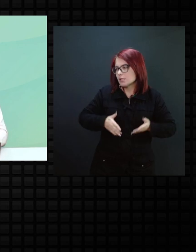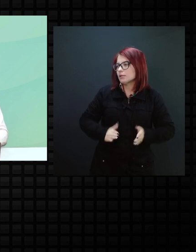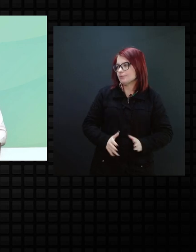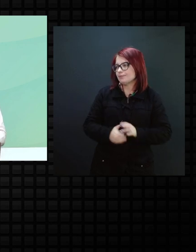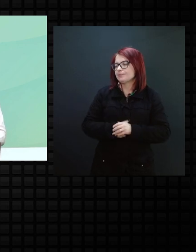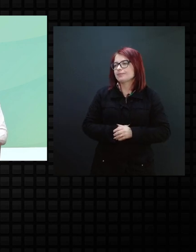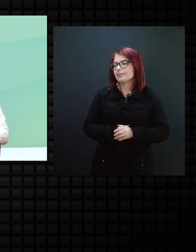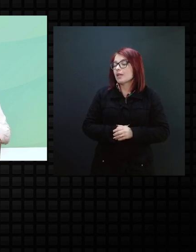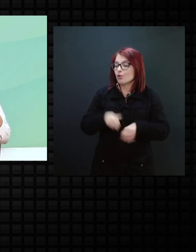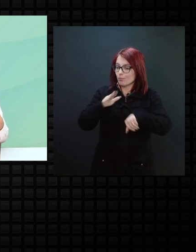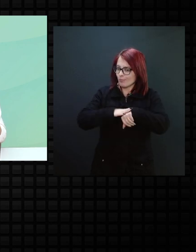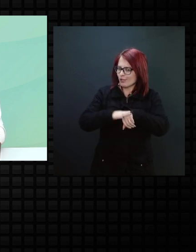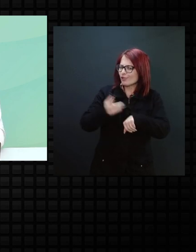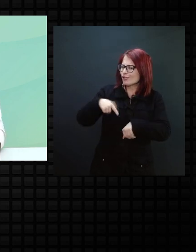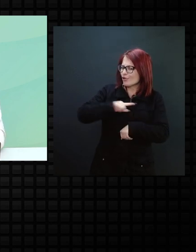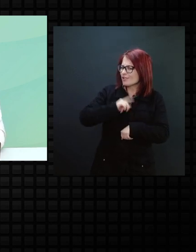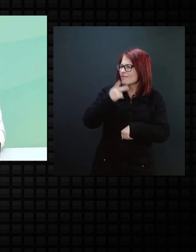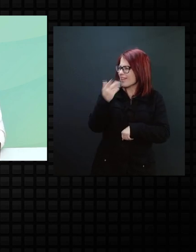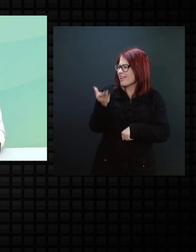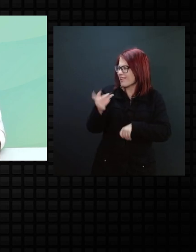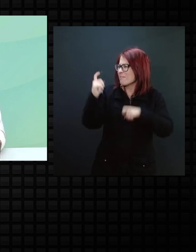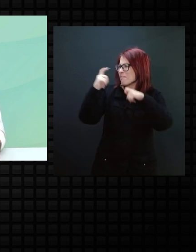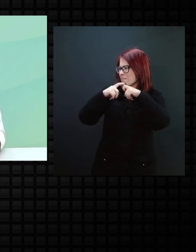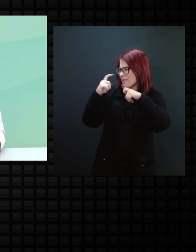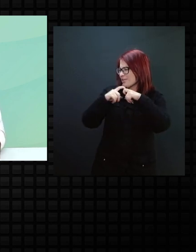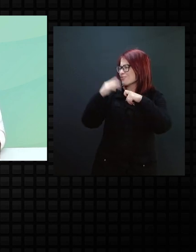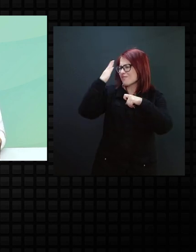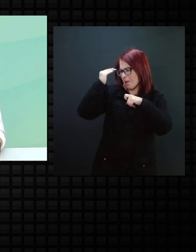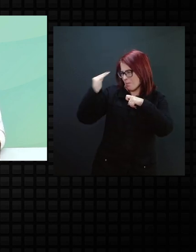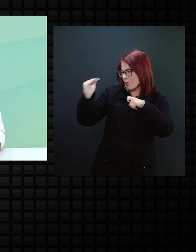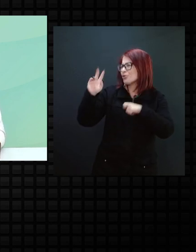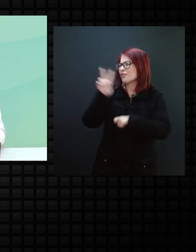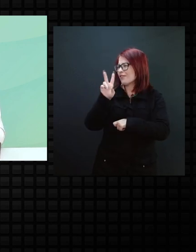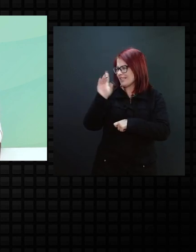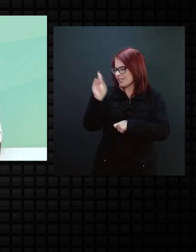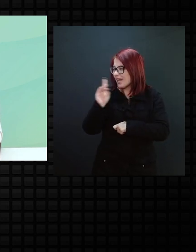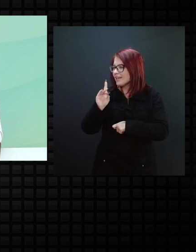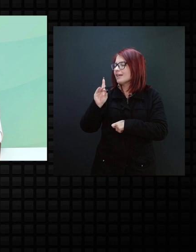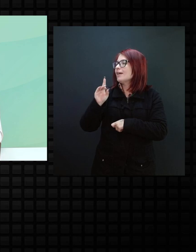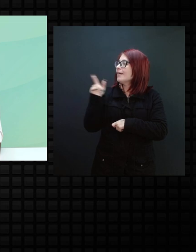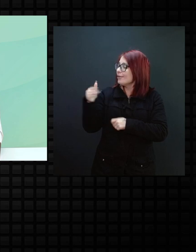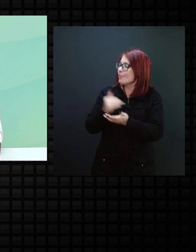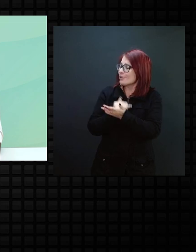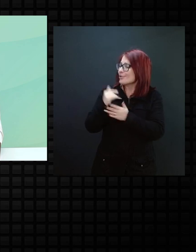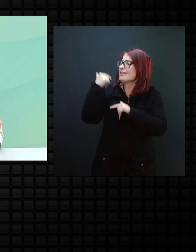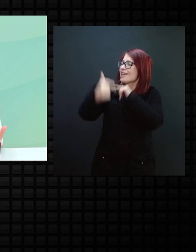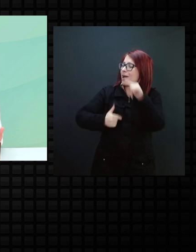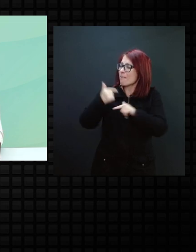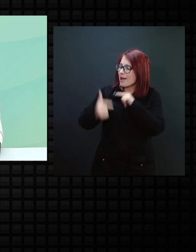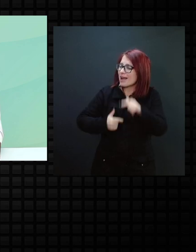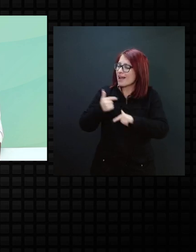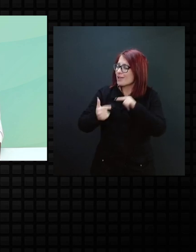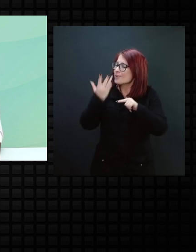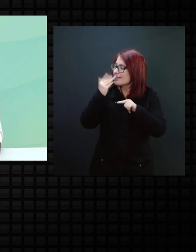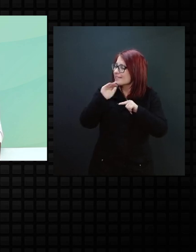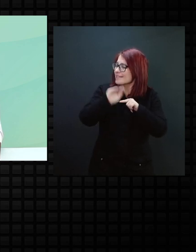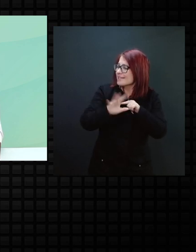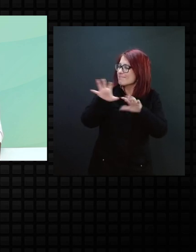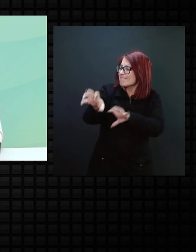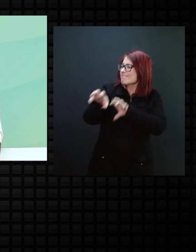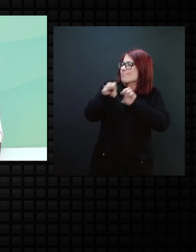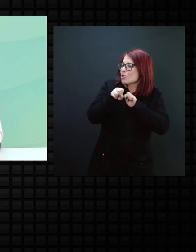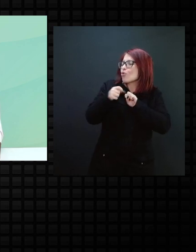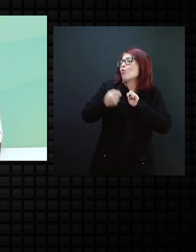Dyke, ele começou o trabalho, né, trabalhando com crianças com rubéola que tiveram, né,